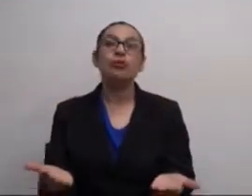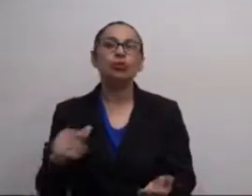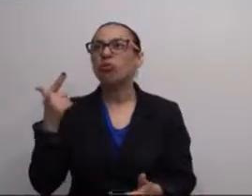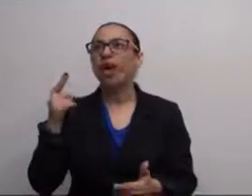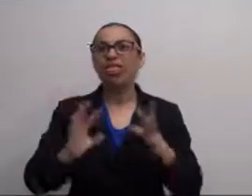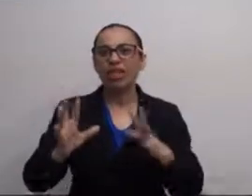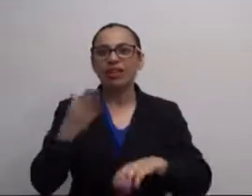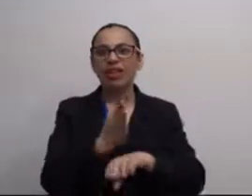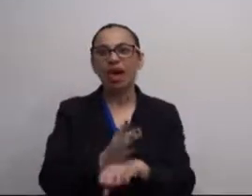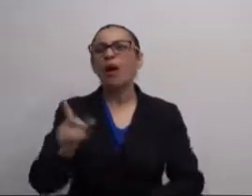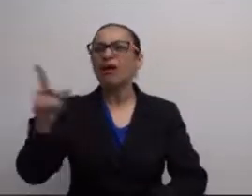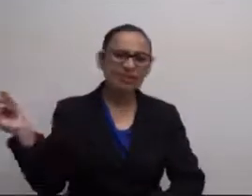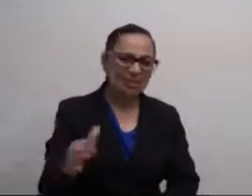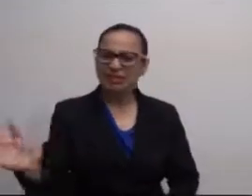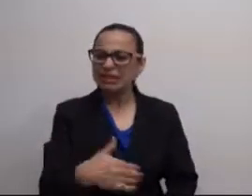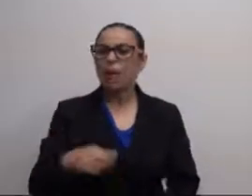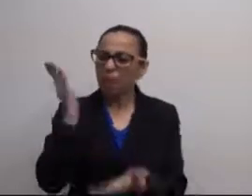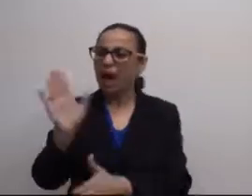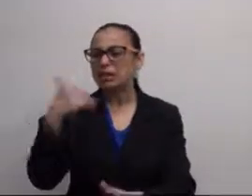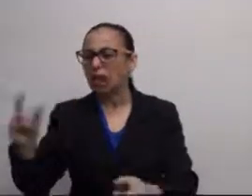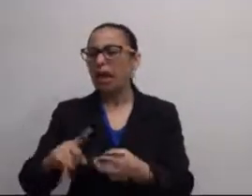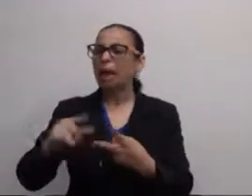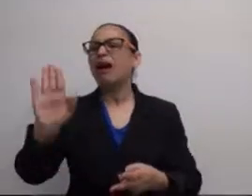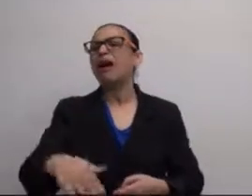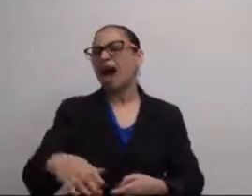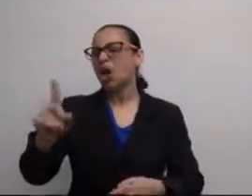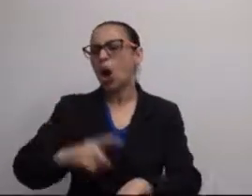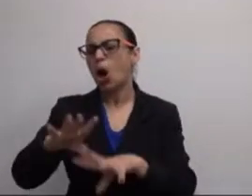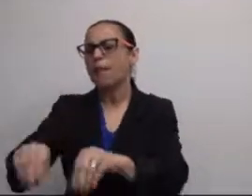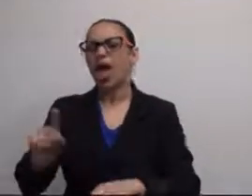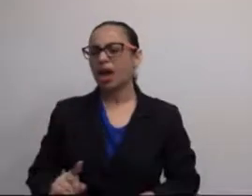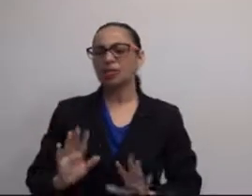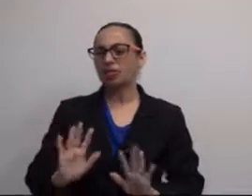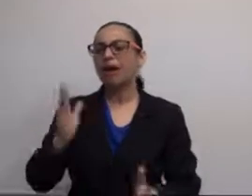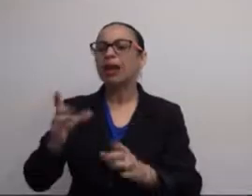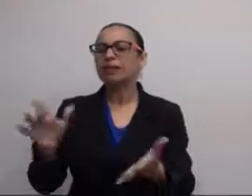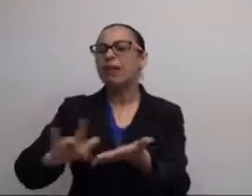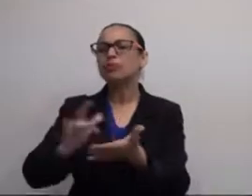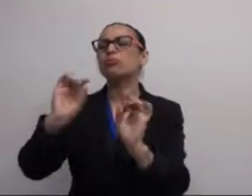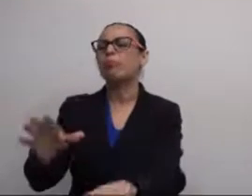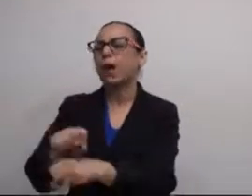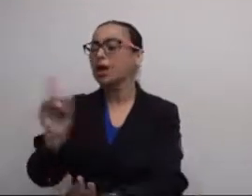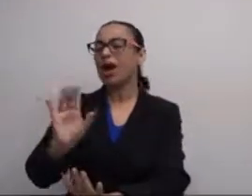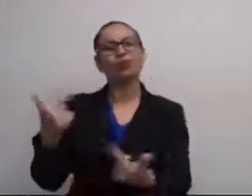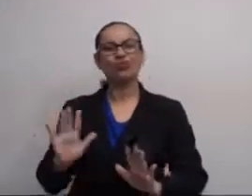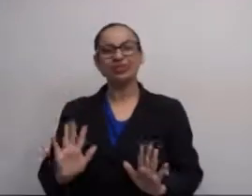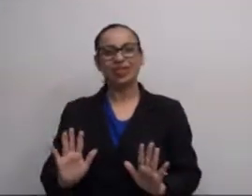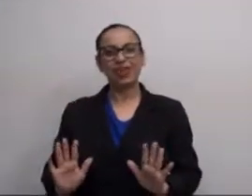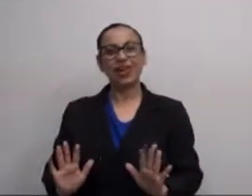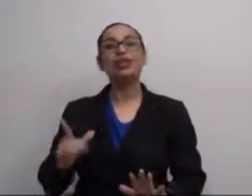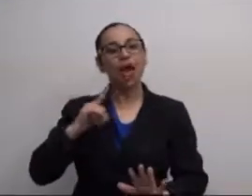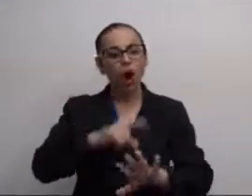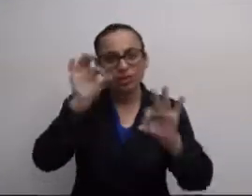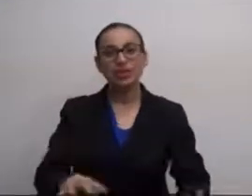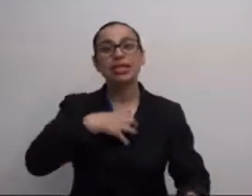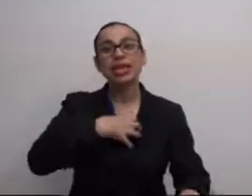qual é o melhor momento de utilizá-las. Sendo assim, não há aquela briga o tempo inteiro, menino, sai do celular, menino, não é hora